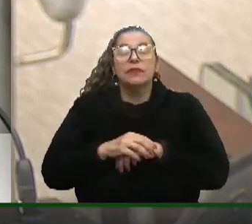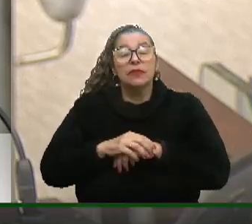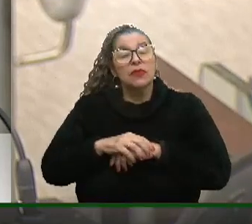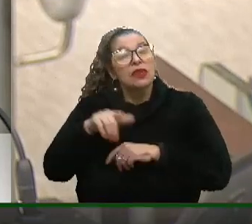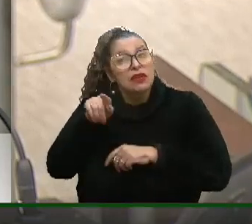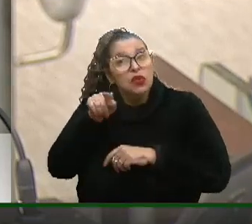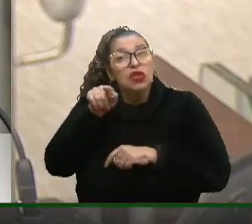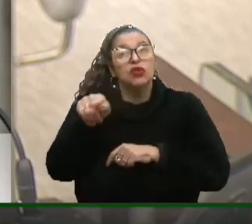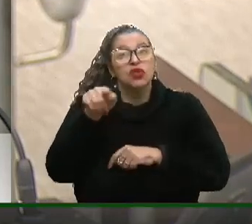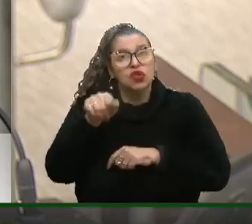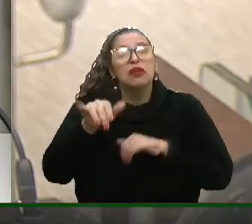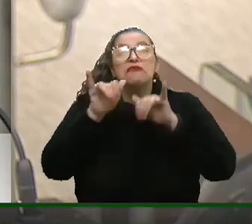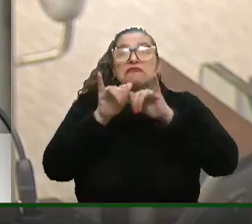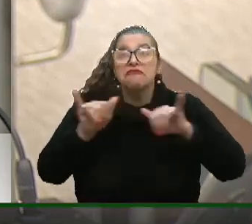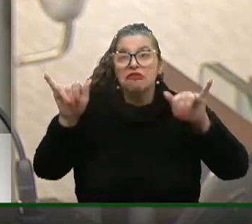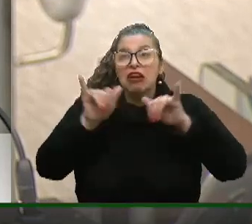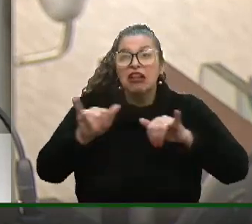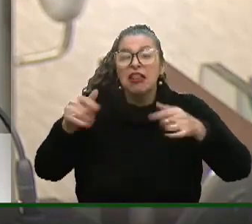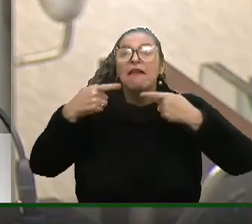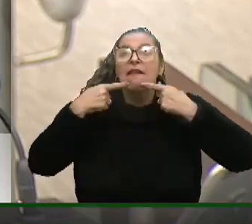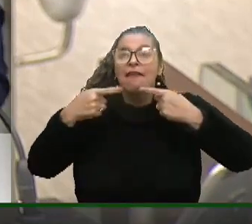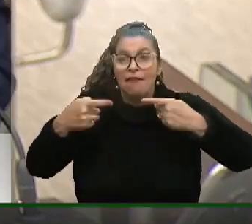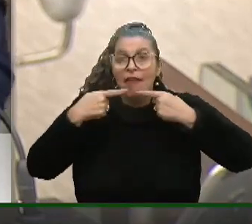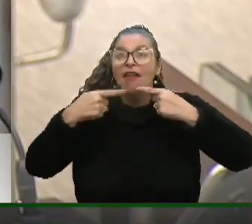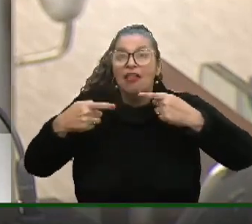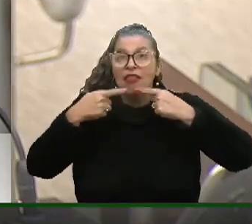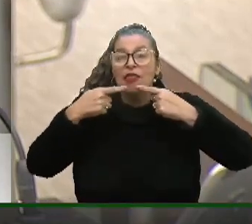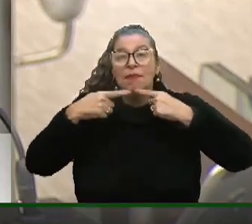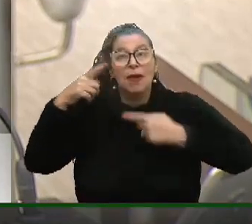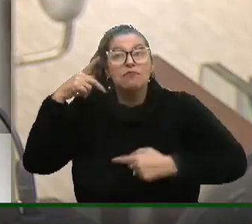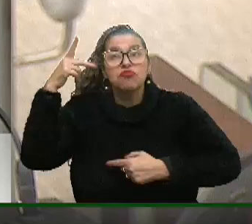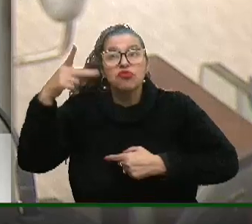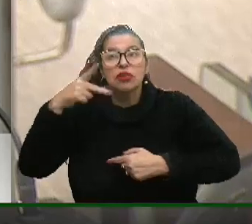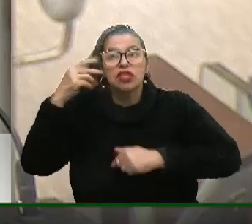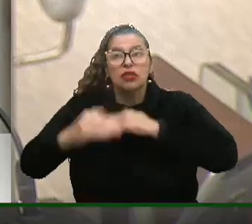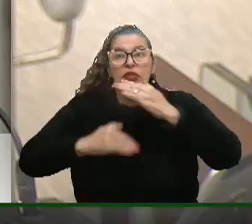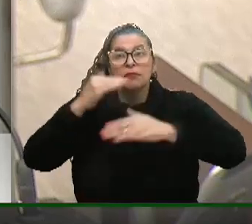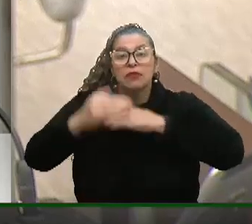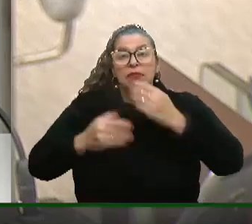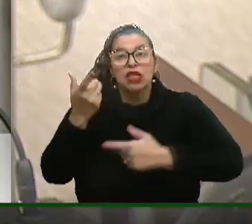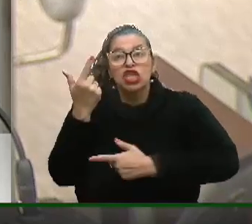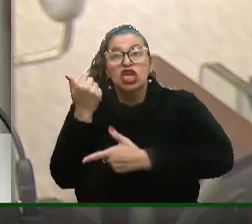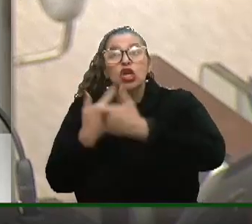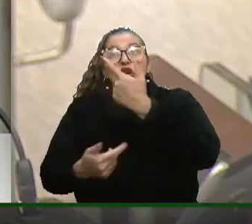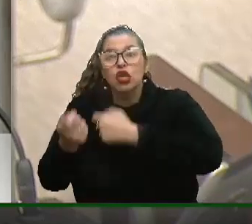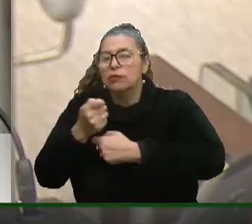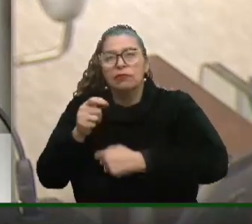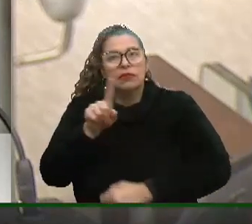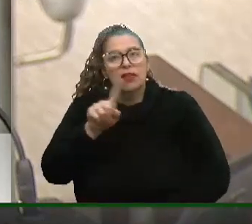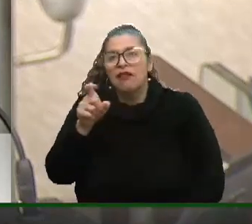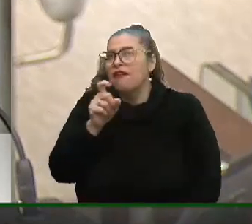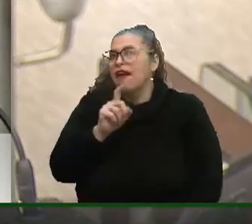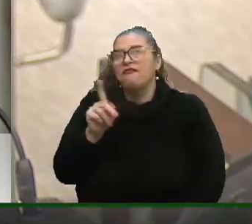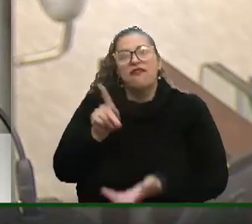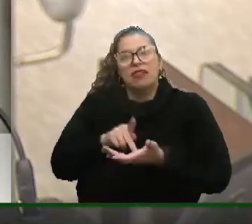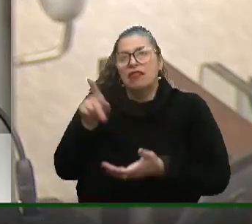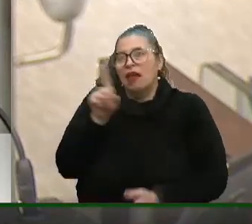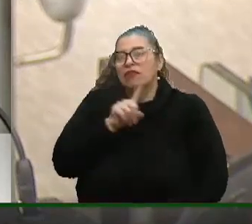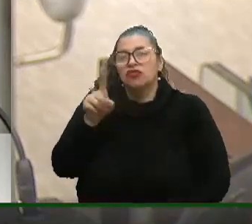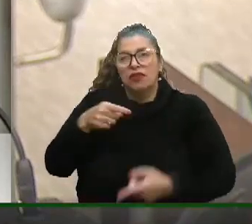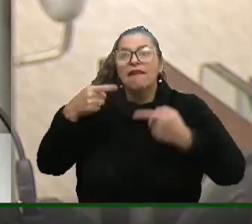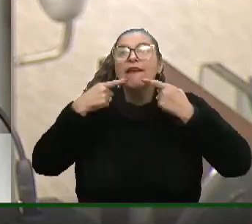manifestou que critiquei a política de desenvolvimento econômico do governo, isso não é verdade. Eu